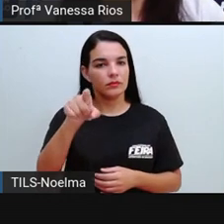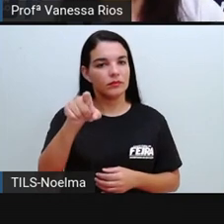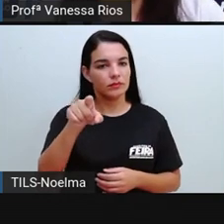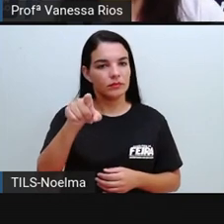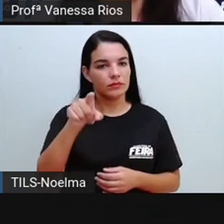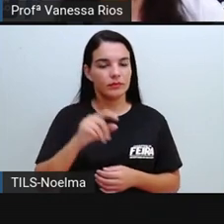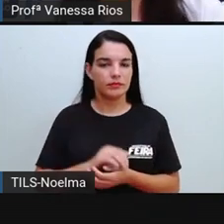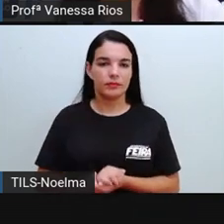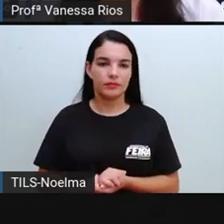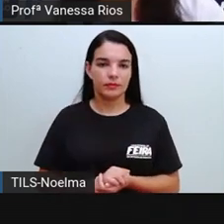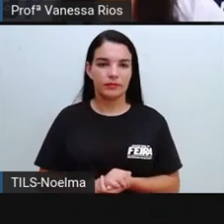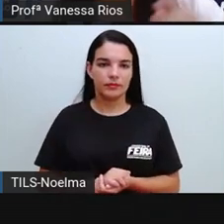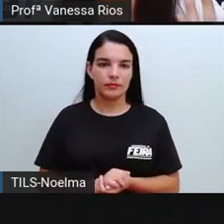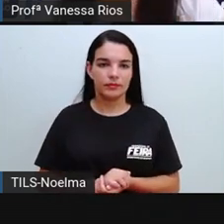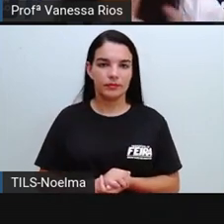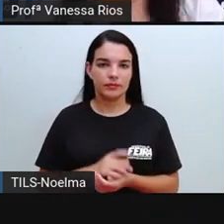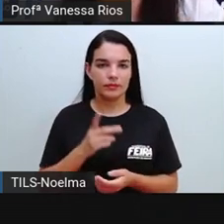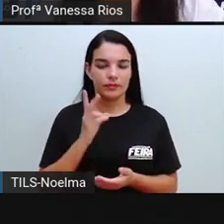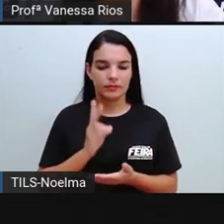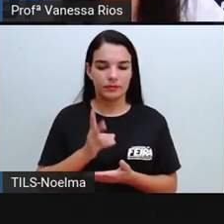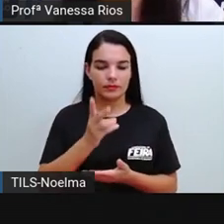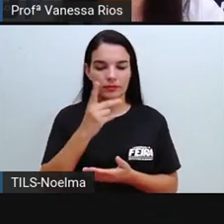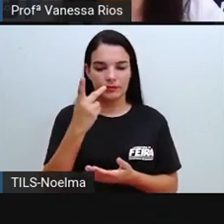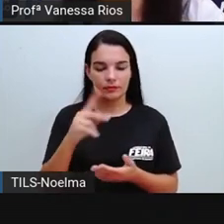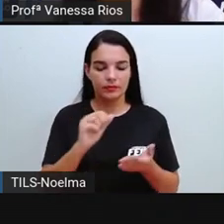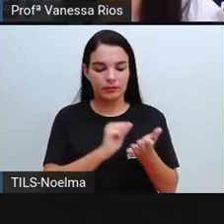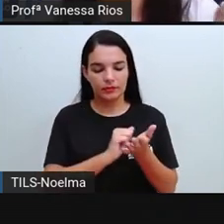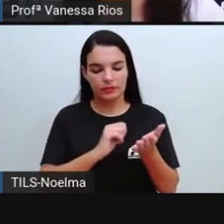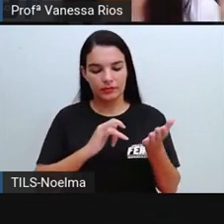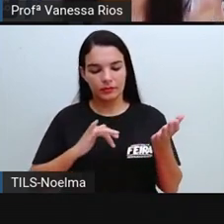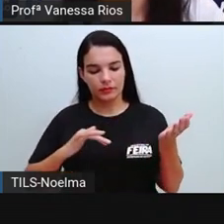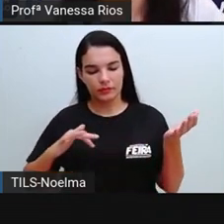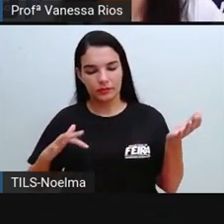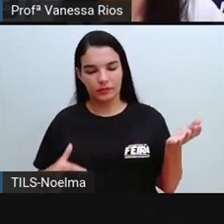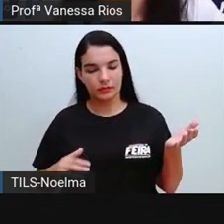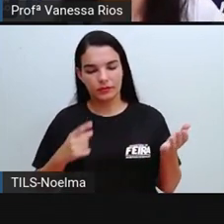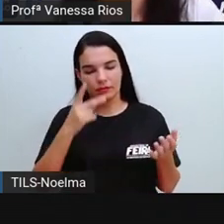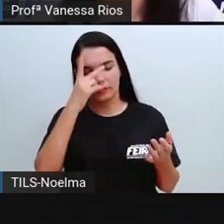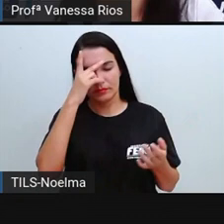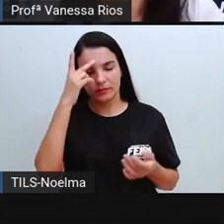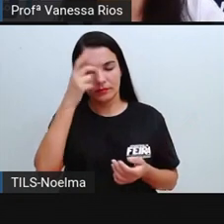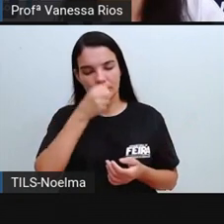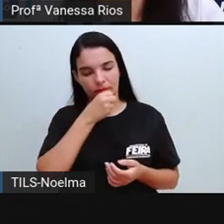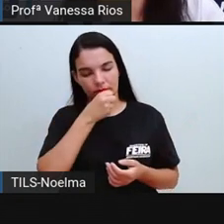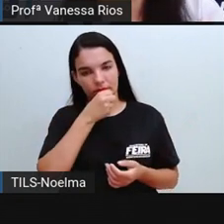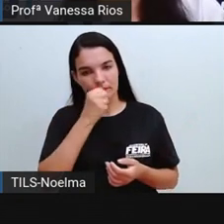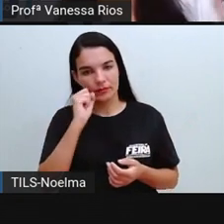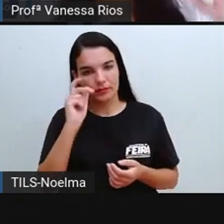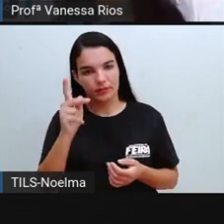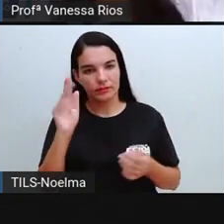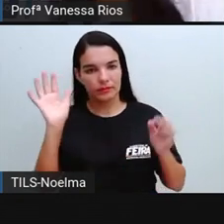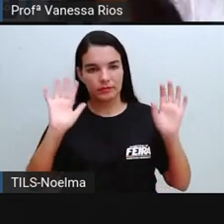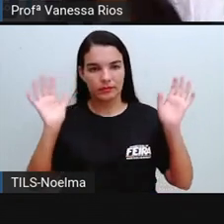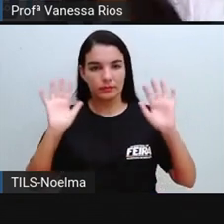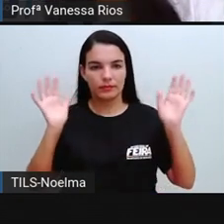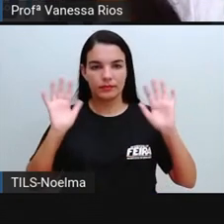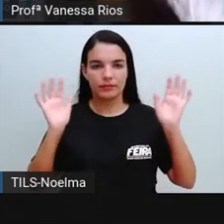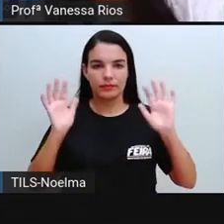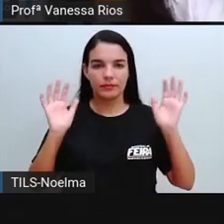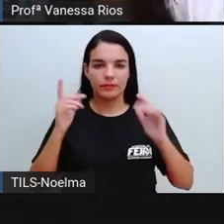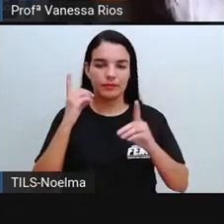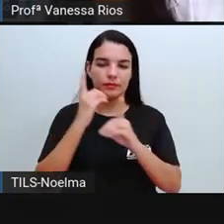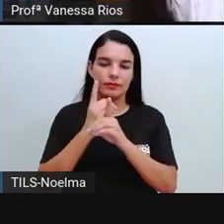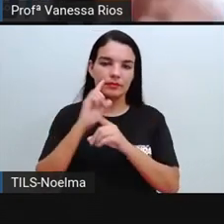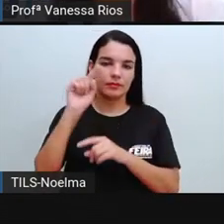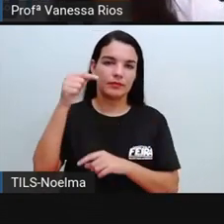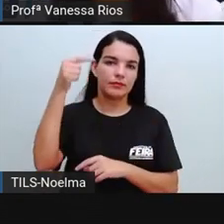com você. Todo segmento aí, você agora sim do entrevistador. Tá bom? Tchau, tchau. Nos